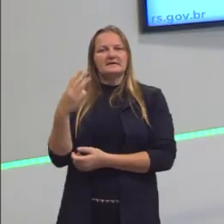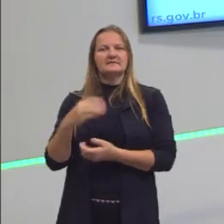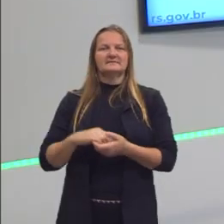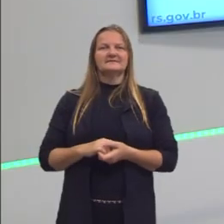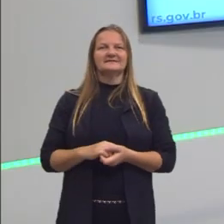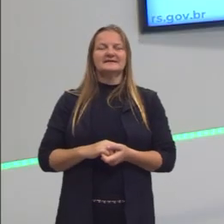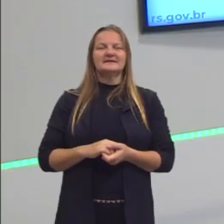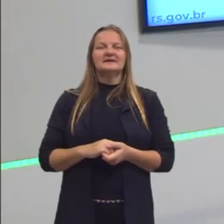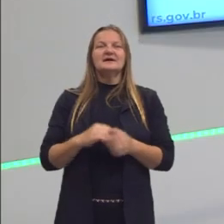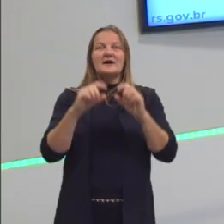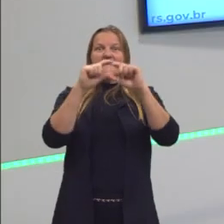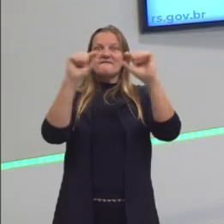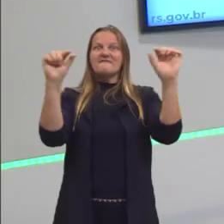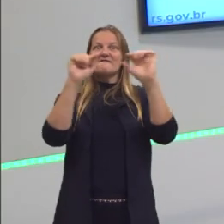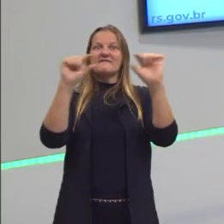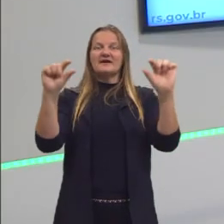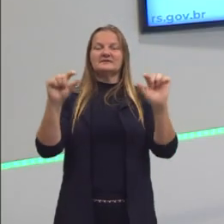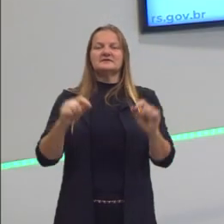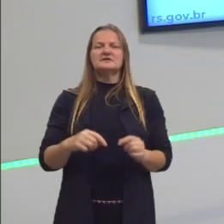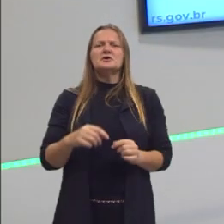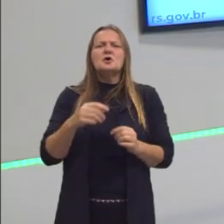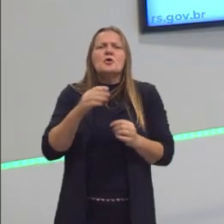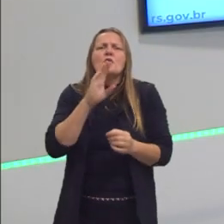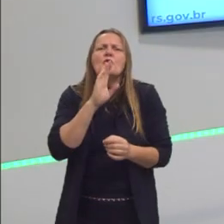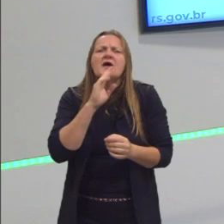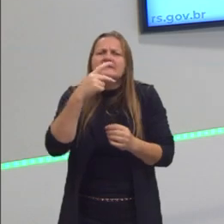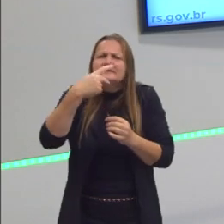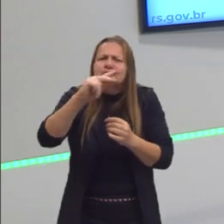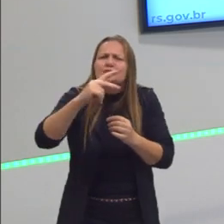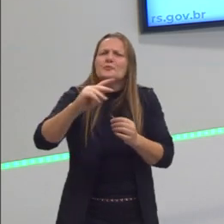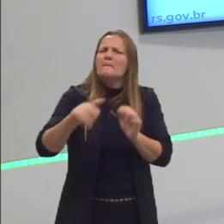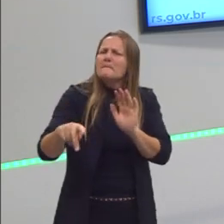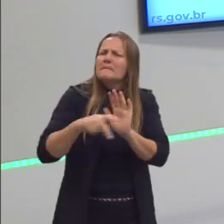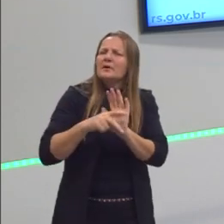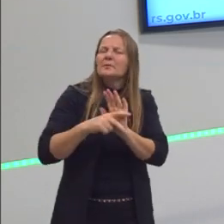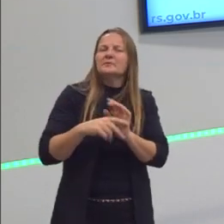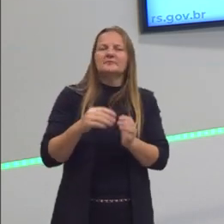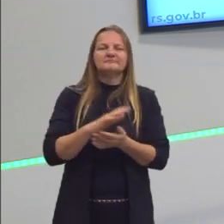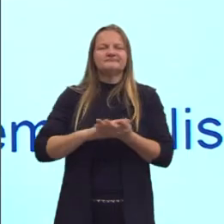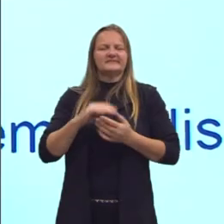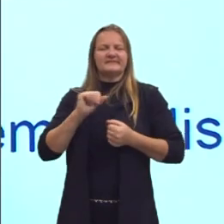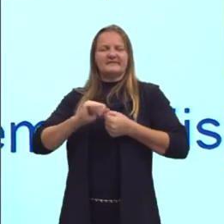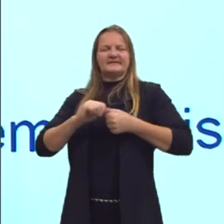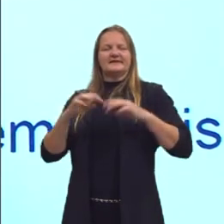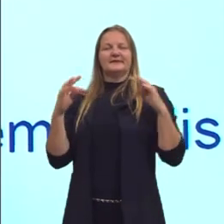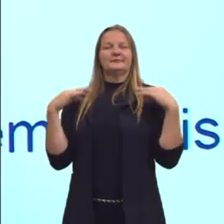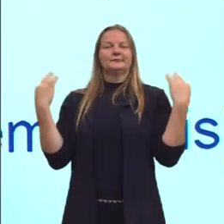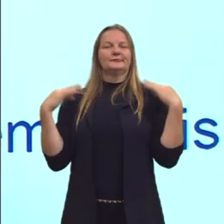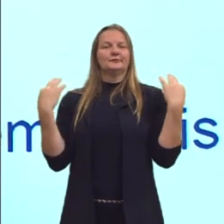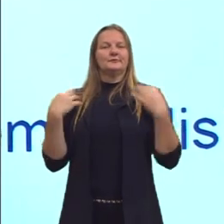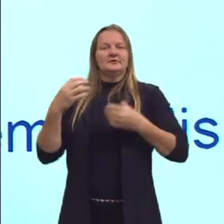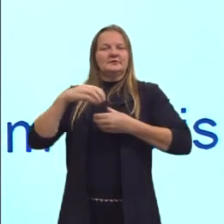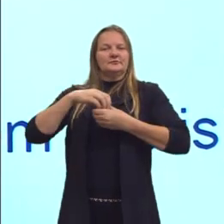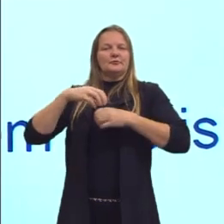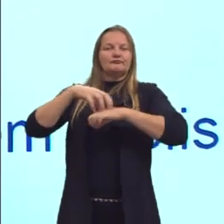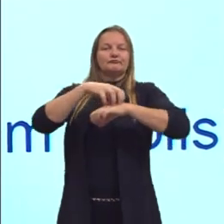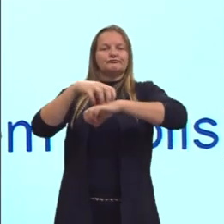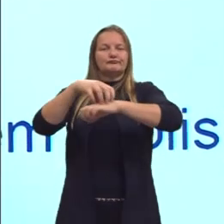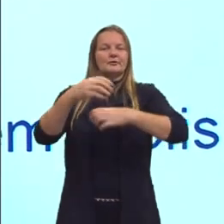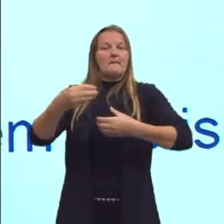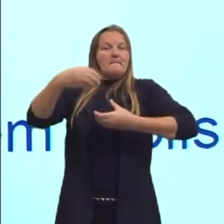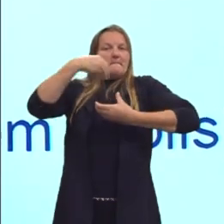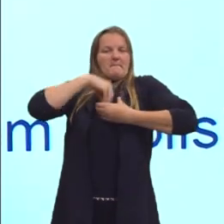conhece-te a mesmo, bom conselho, mas hoje não me apetece fazer turismo dentro de mim. Ou seja,